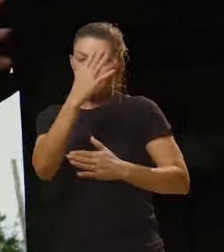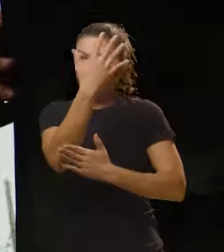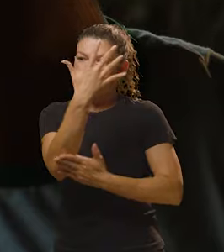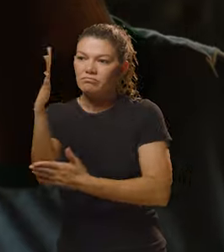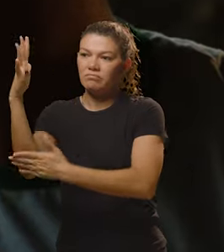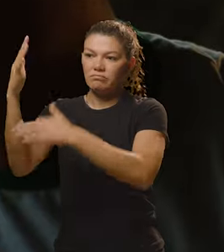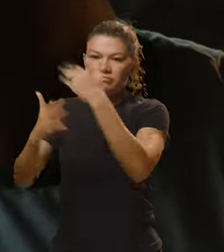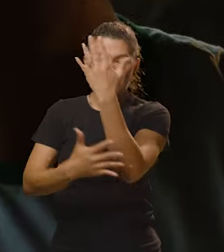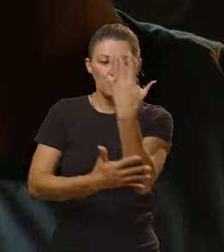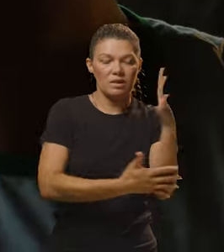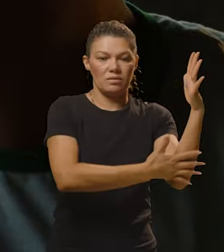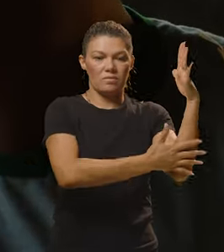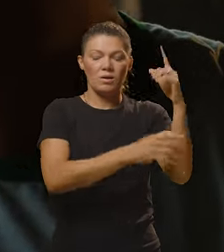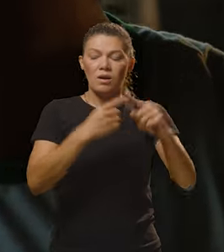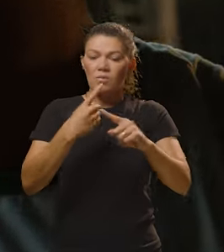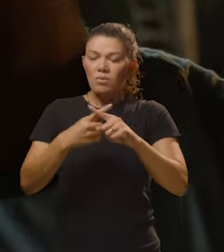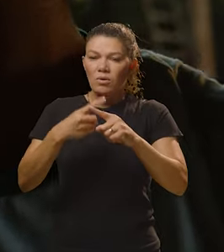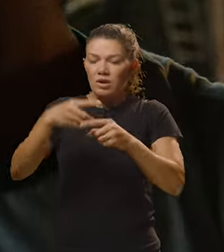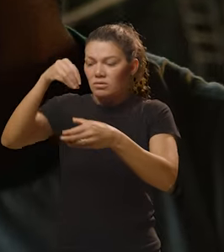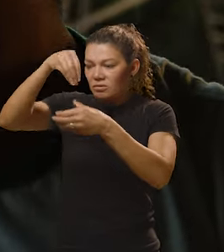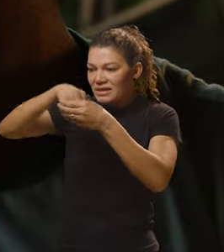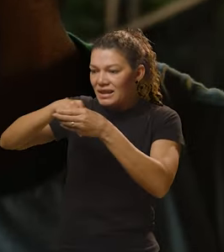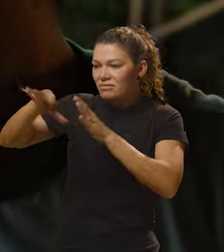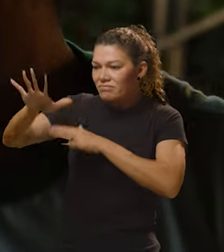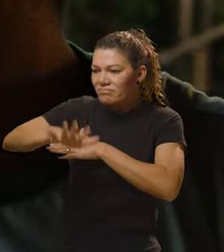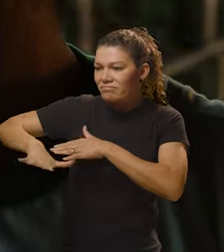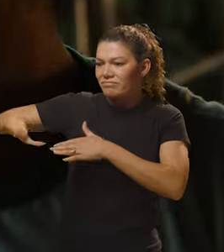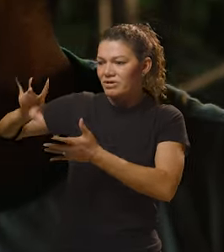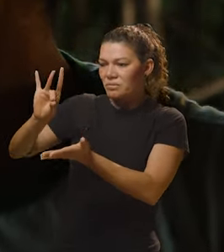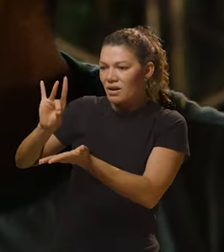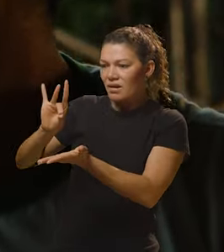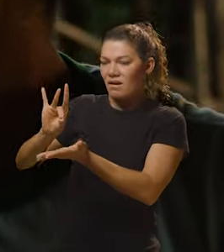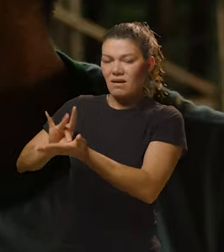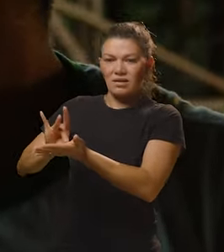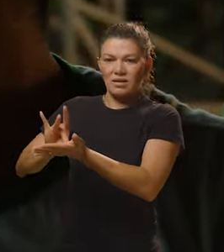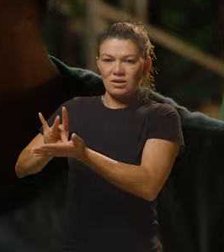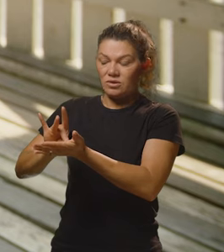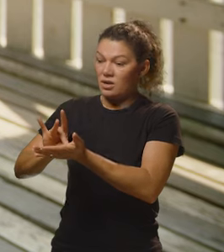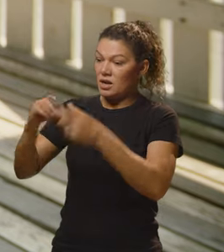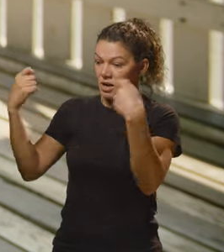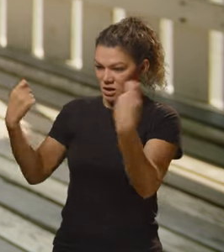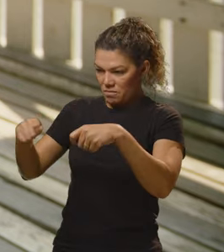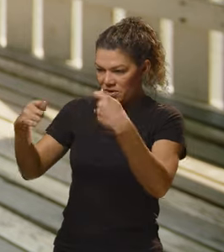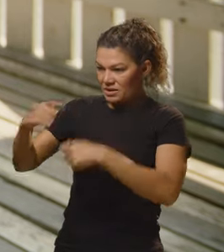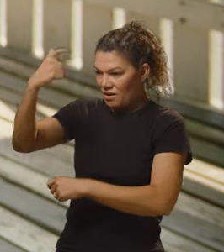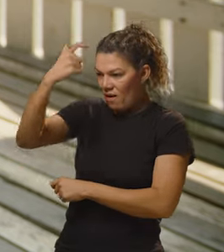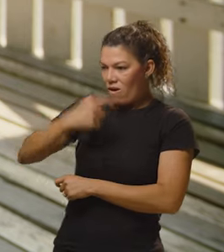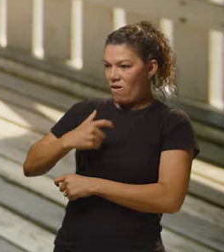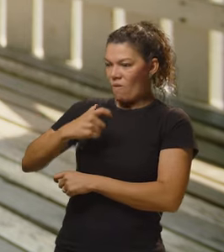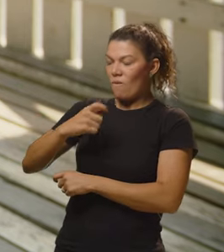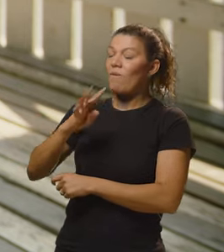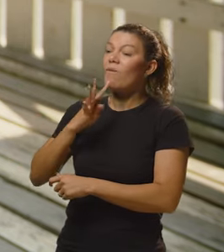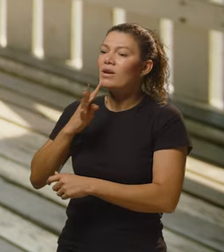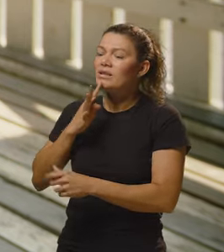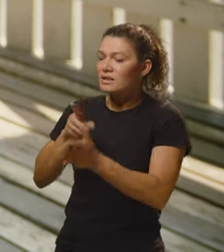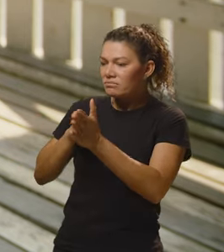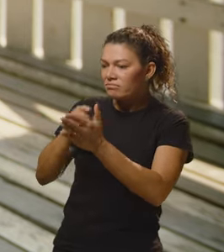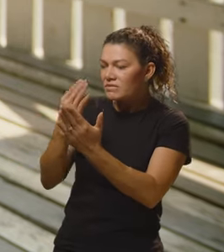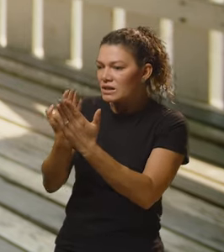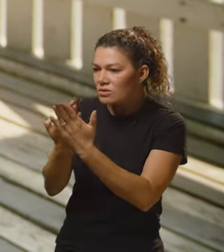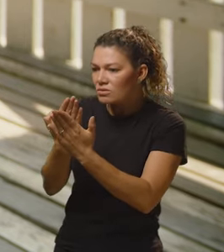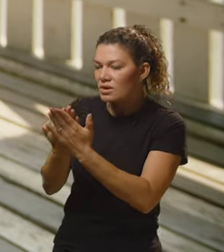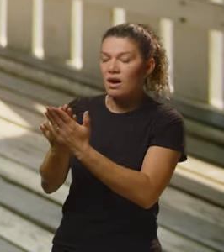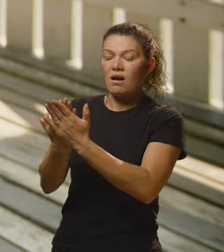justamente por estar inserido em uma realidade que precisava eu conhecer, eu